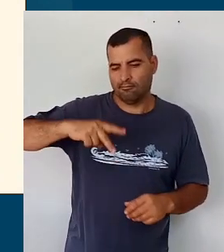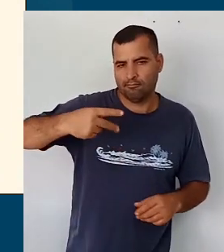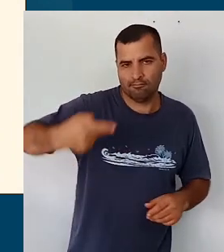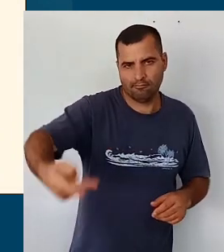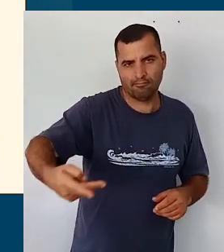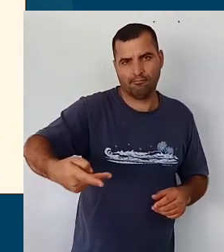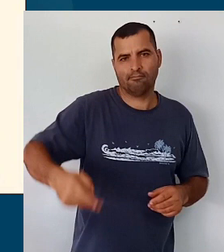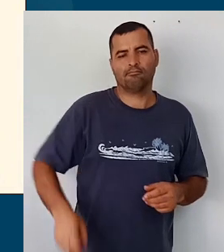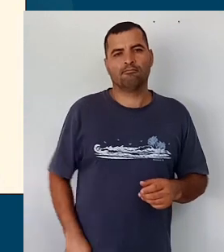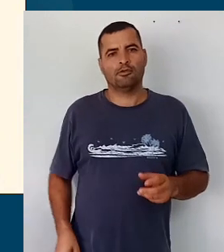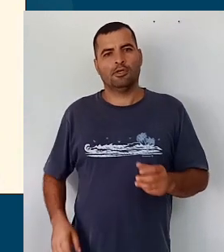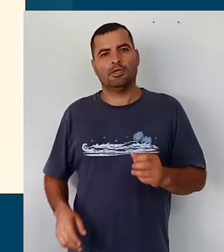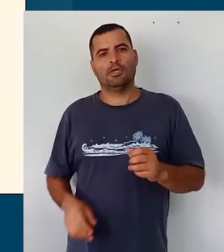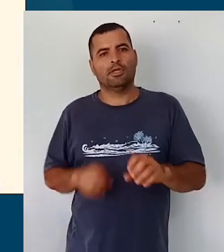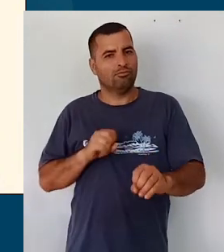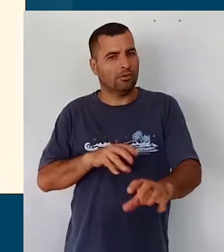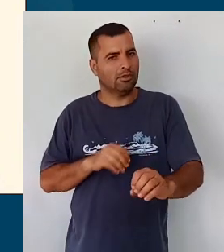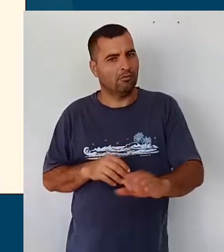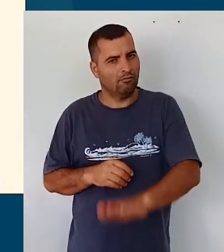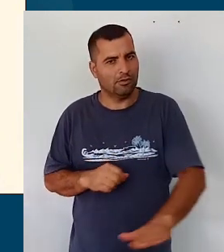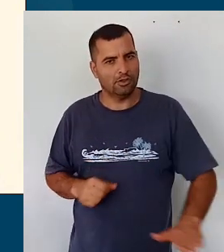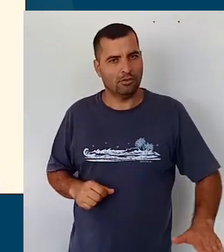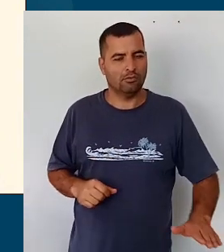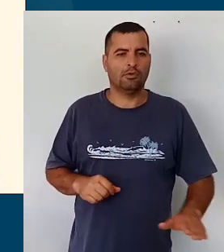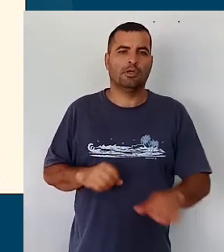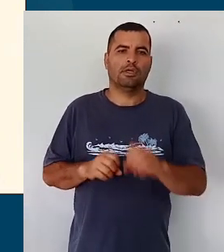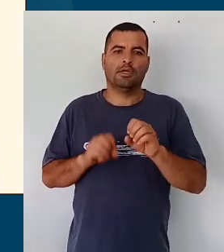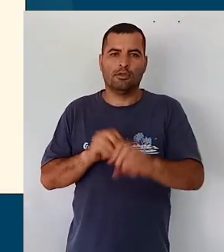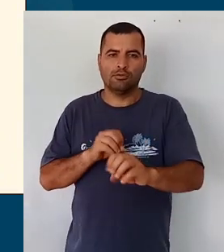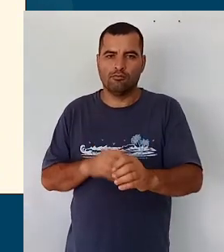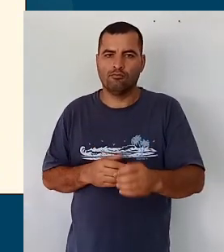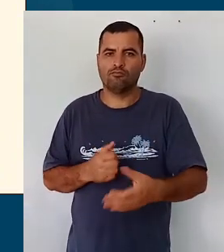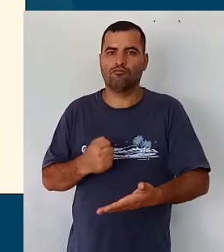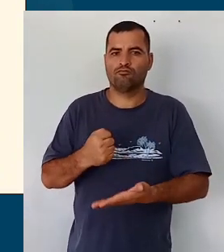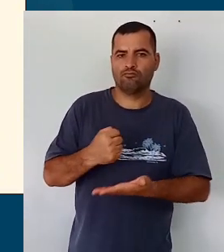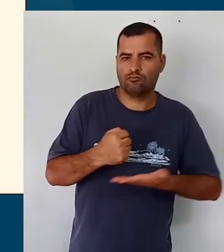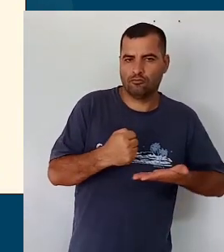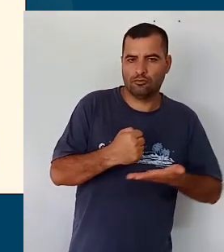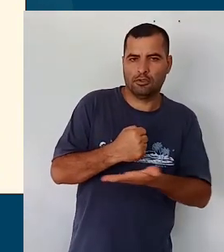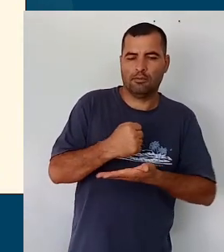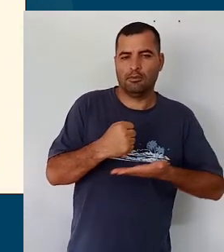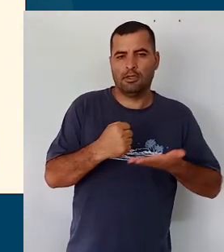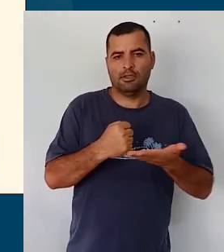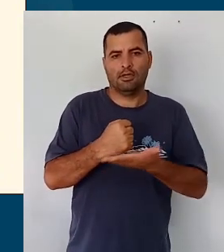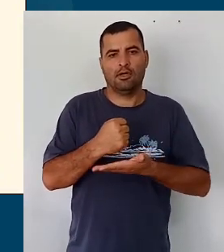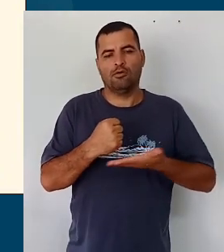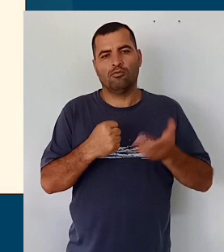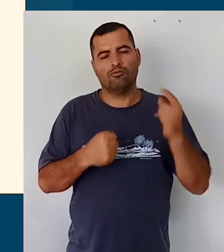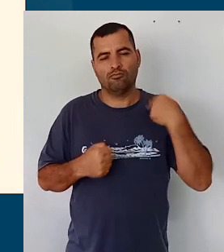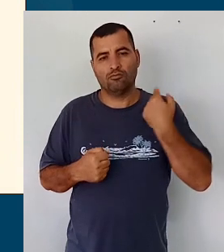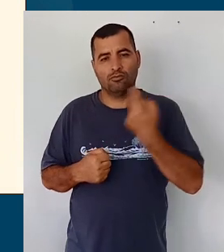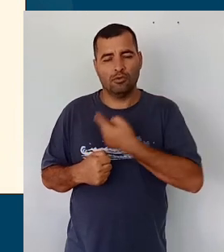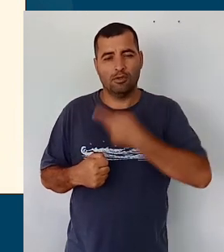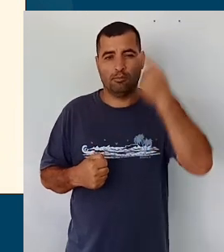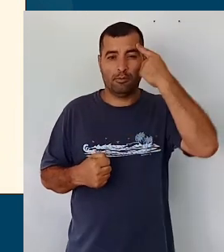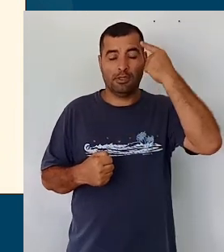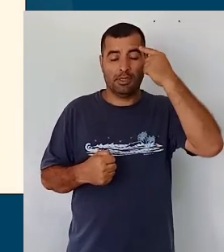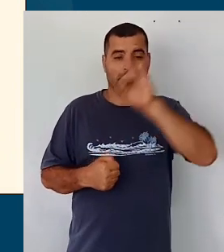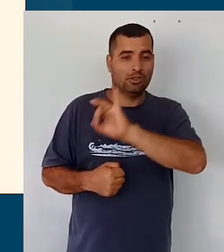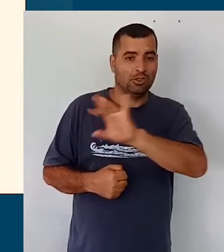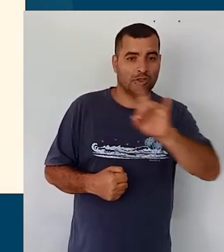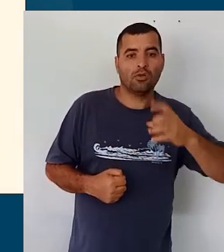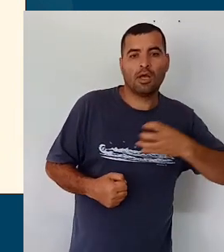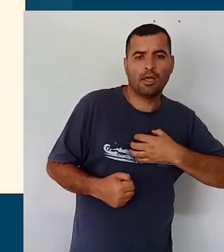fundamental, né, onde é importantíssimo que a gente considere a especificidade de cada uma dessas